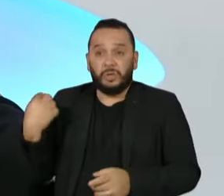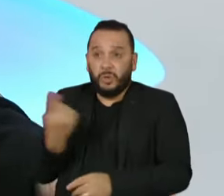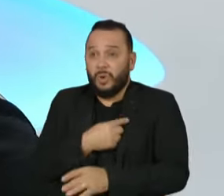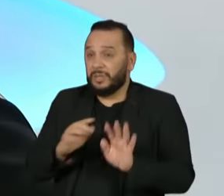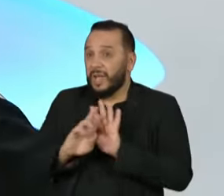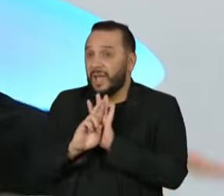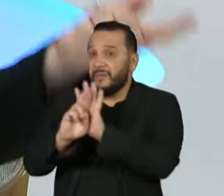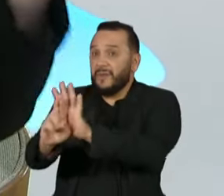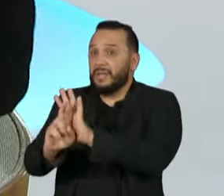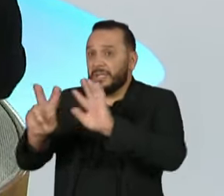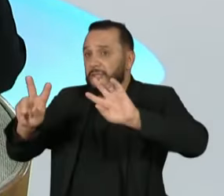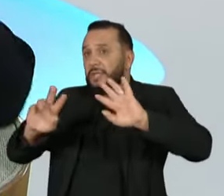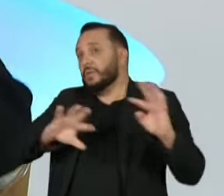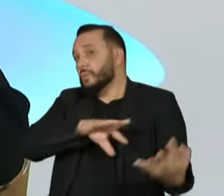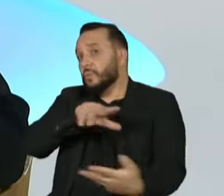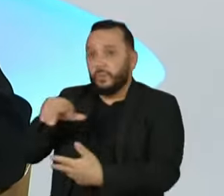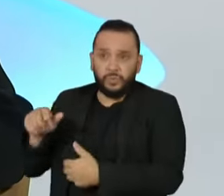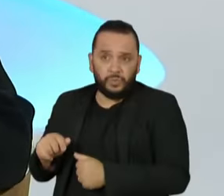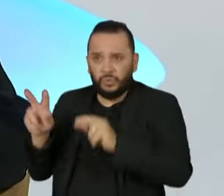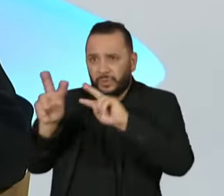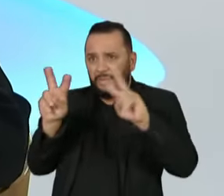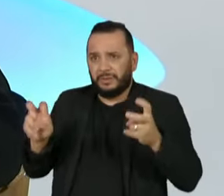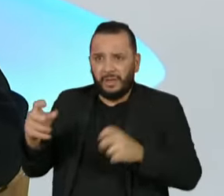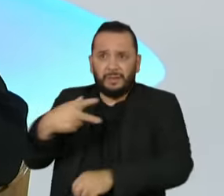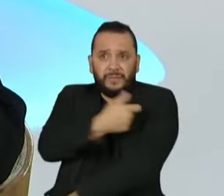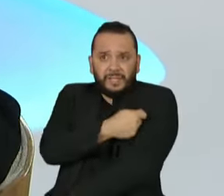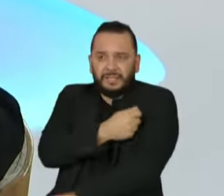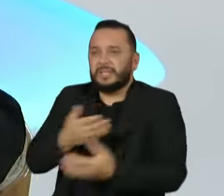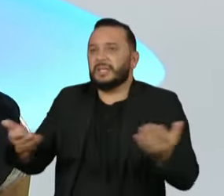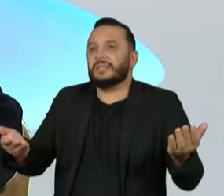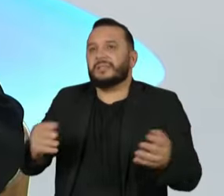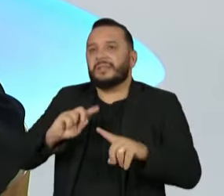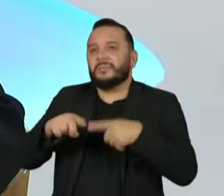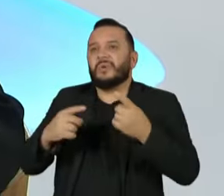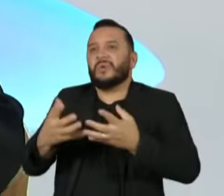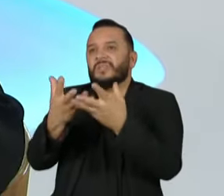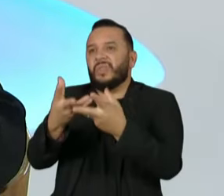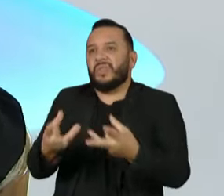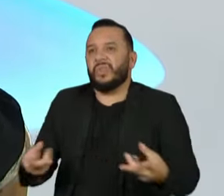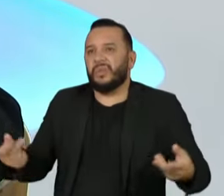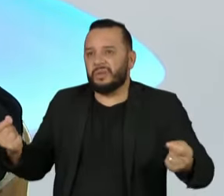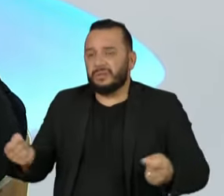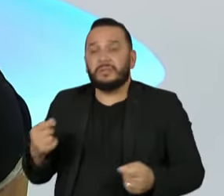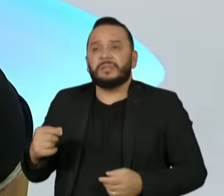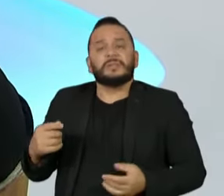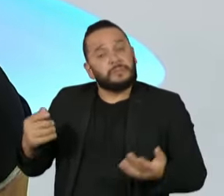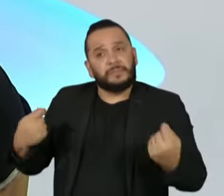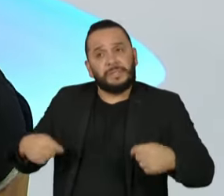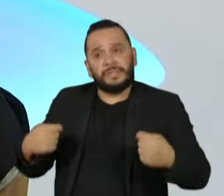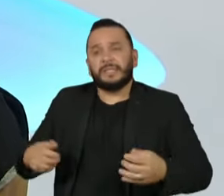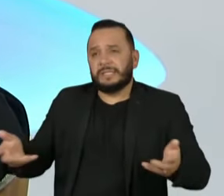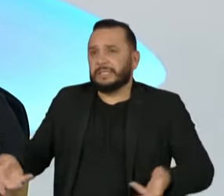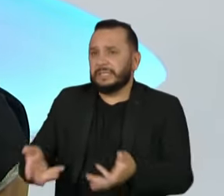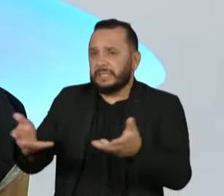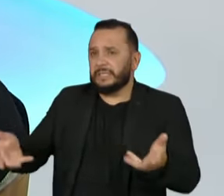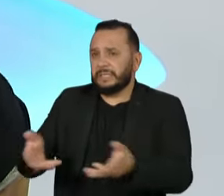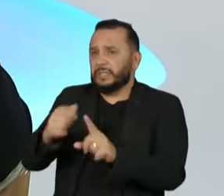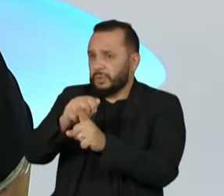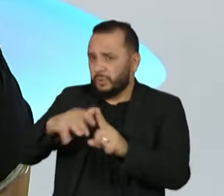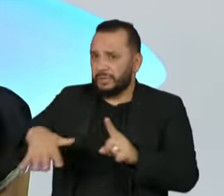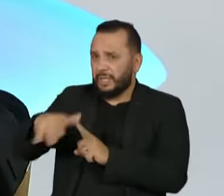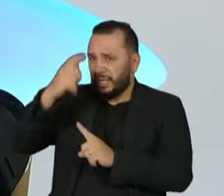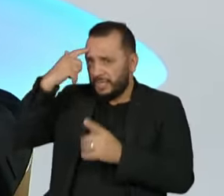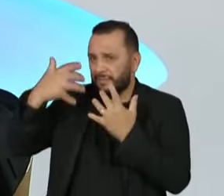relação à vacina e hoje nós vamos ter que refazer esse repensar da sociedade. Por quê? Porque o presidente da